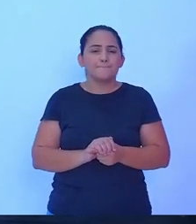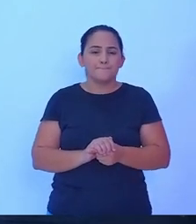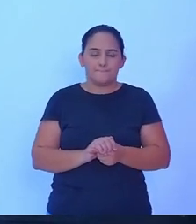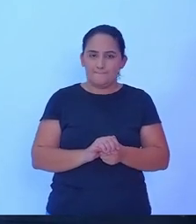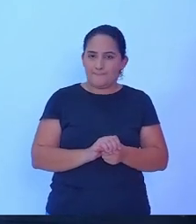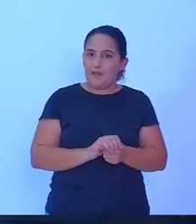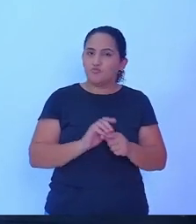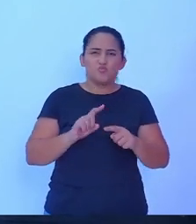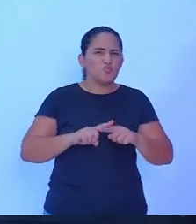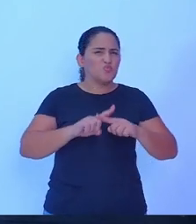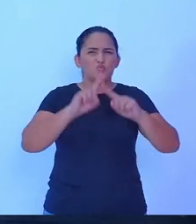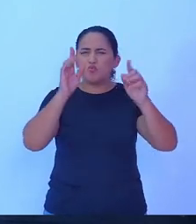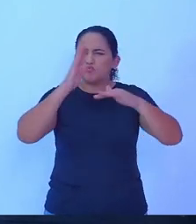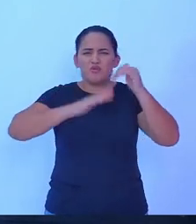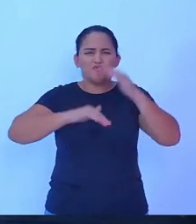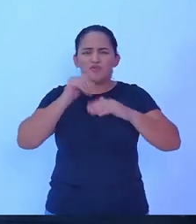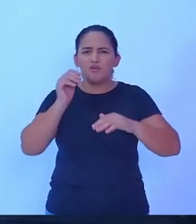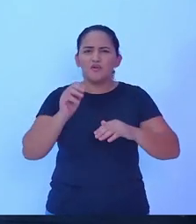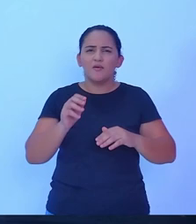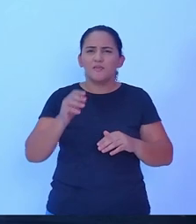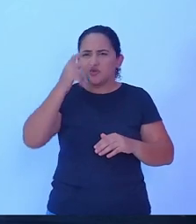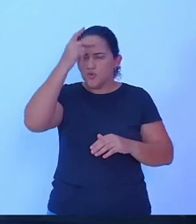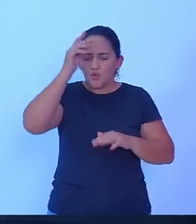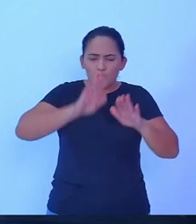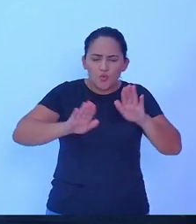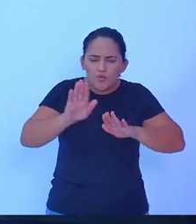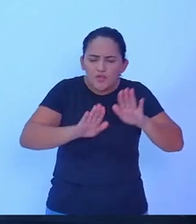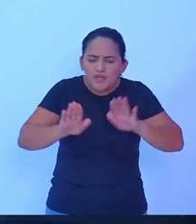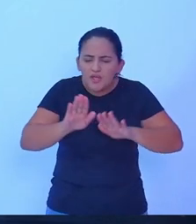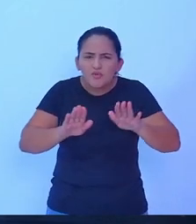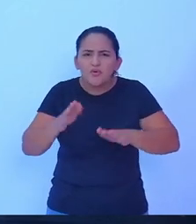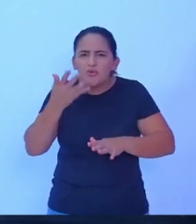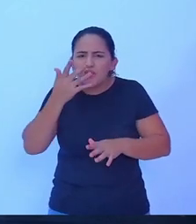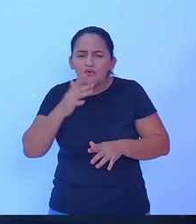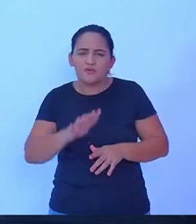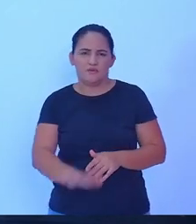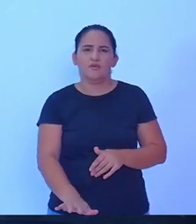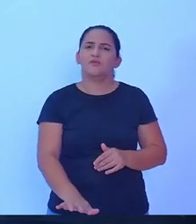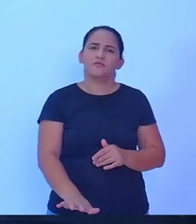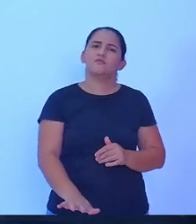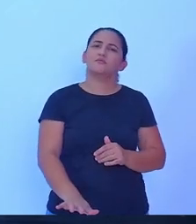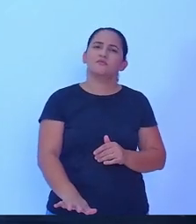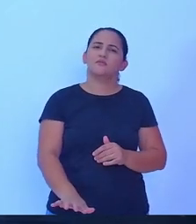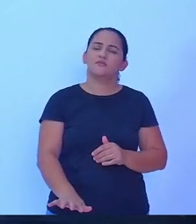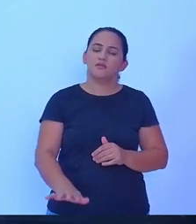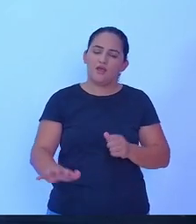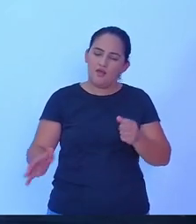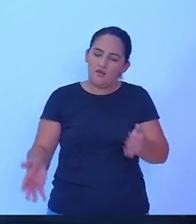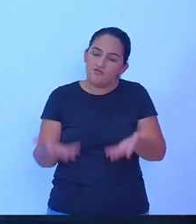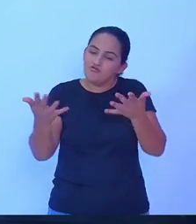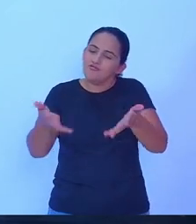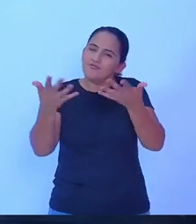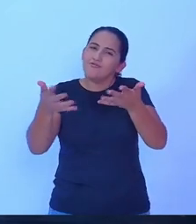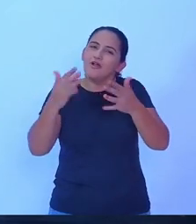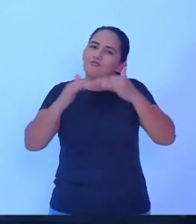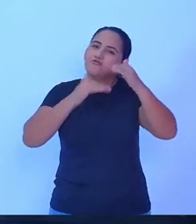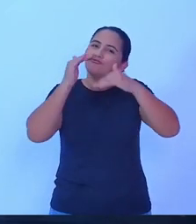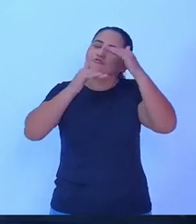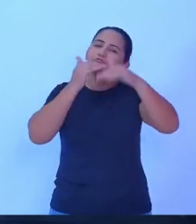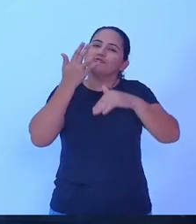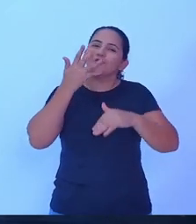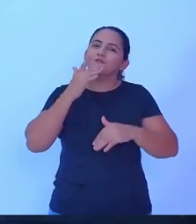mas também para todos os cuidadores que também contribuem muito para o desenvolvimento das nossas crianças que estão em sala de aula juntos,